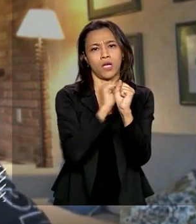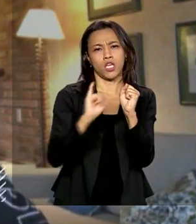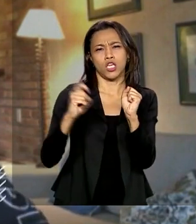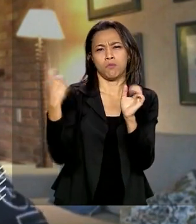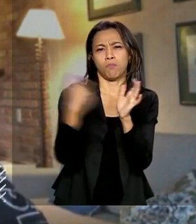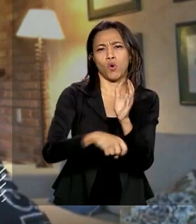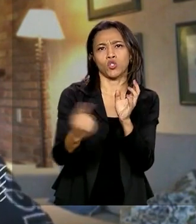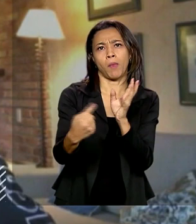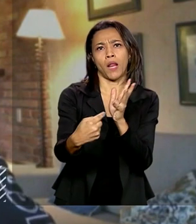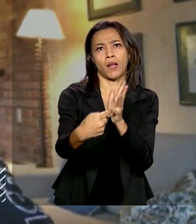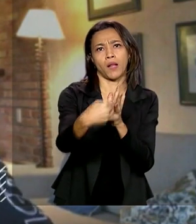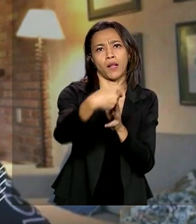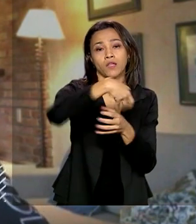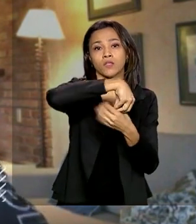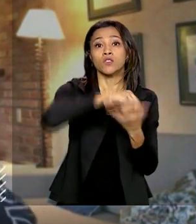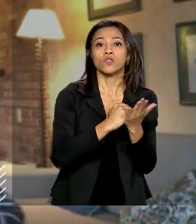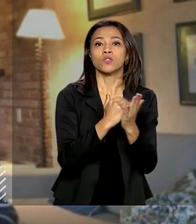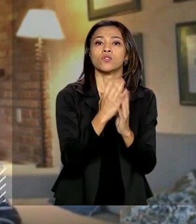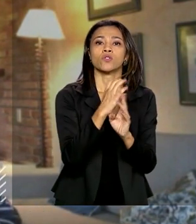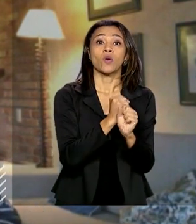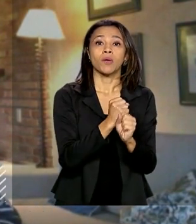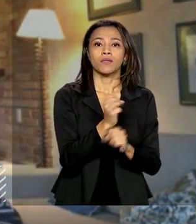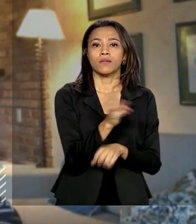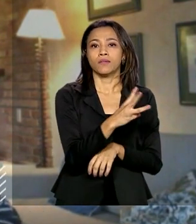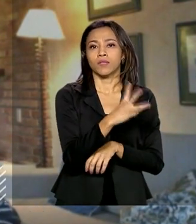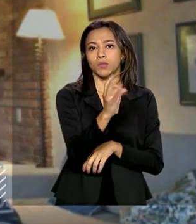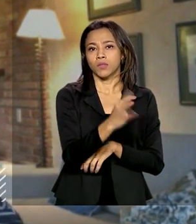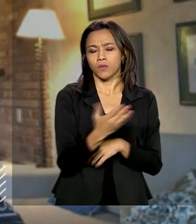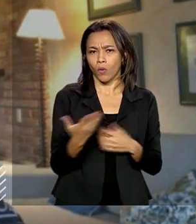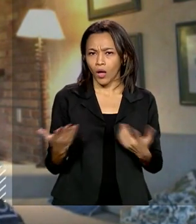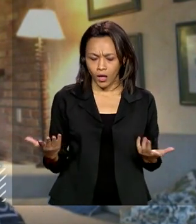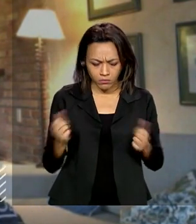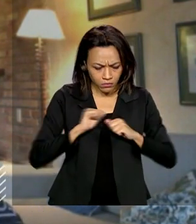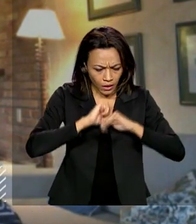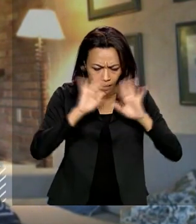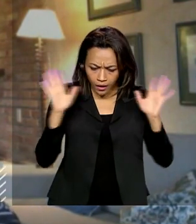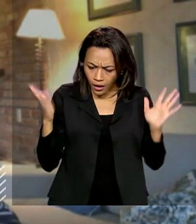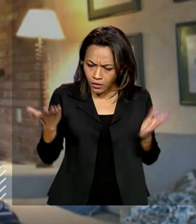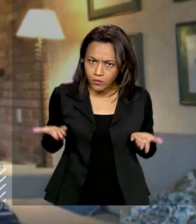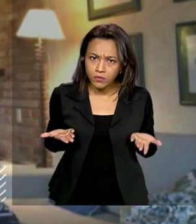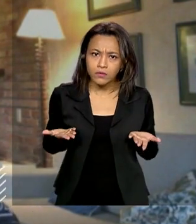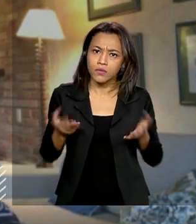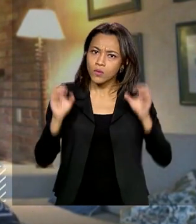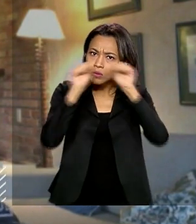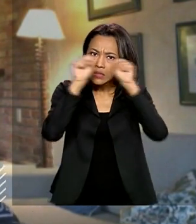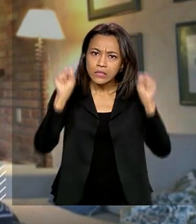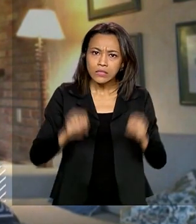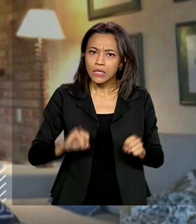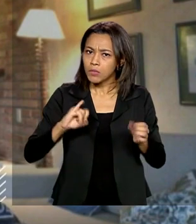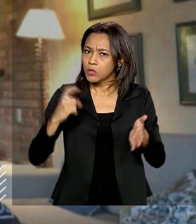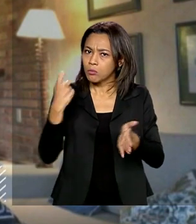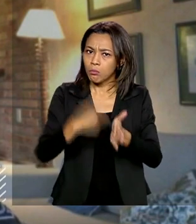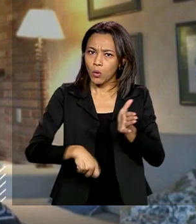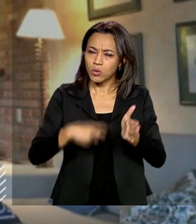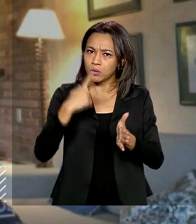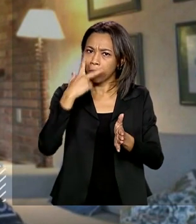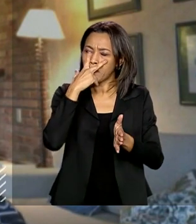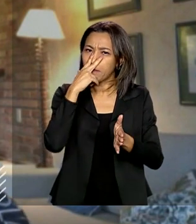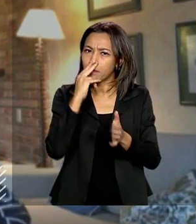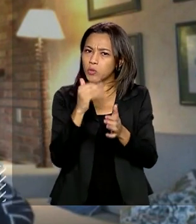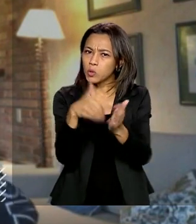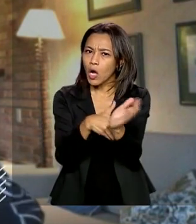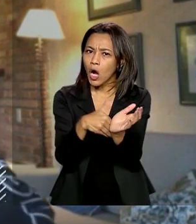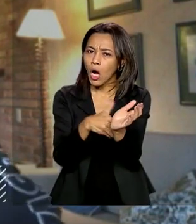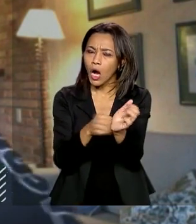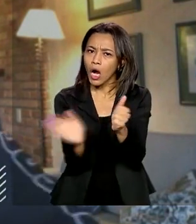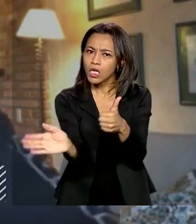imposto. Então, isso não tem transparência. O sistema tributário é uma caixa preta.